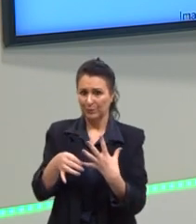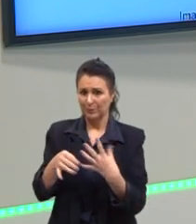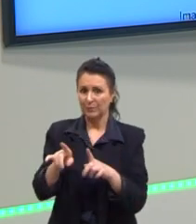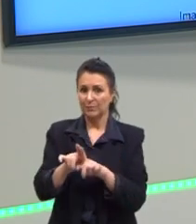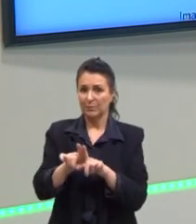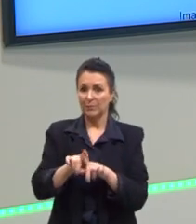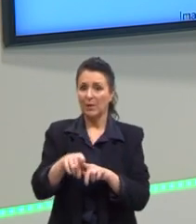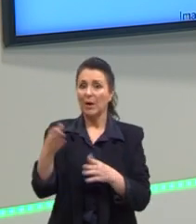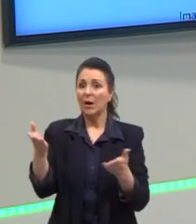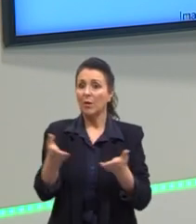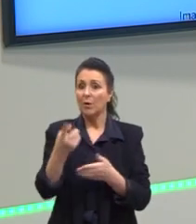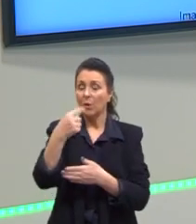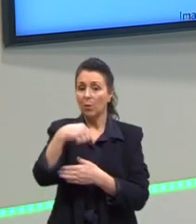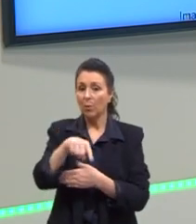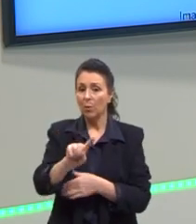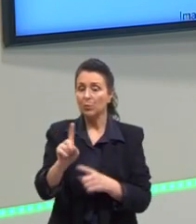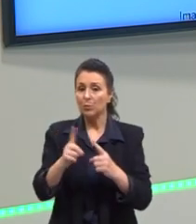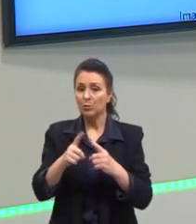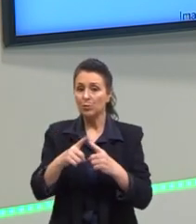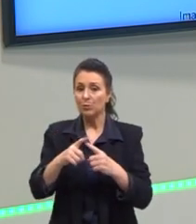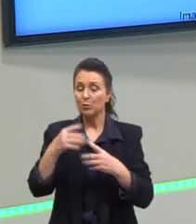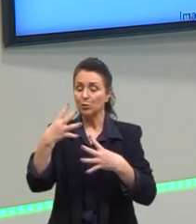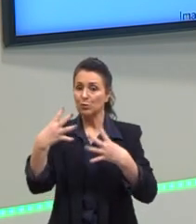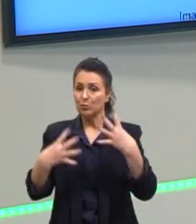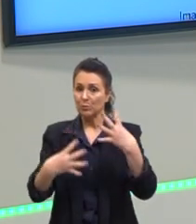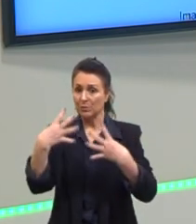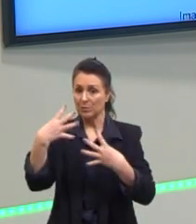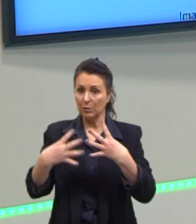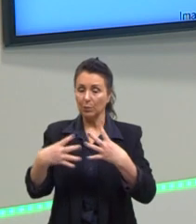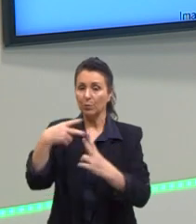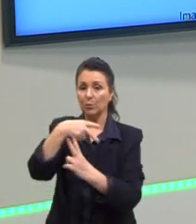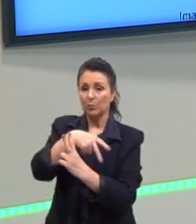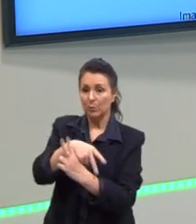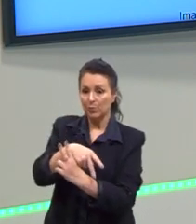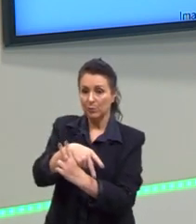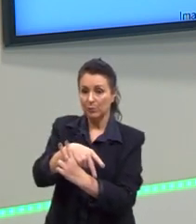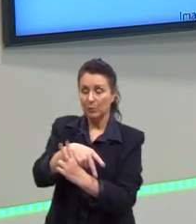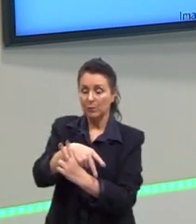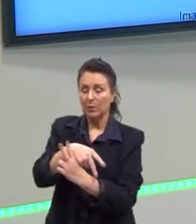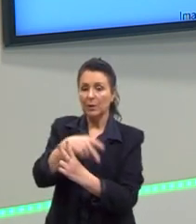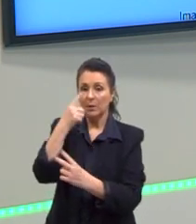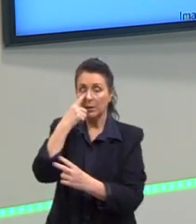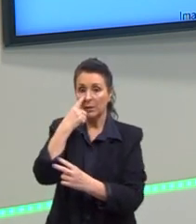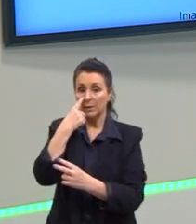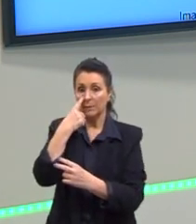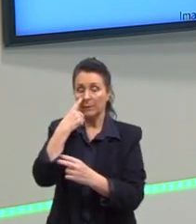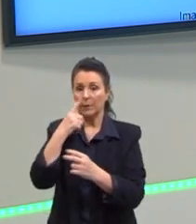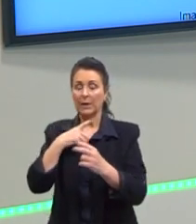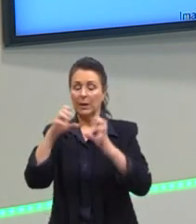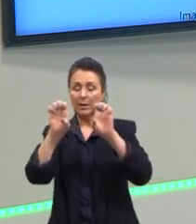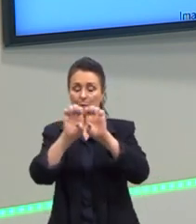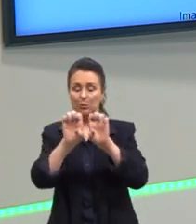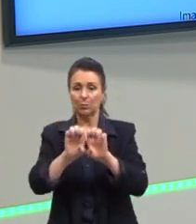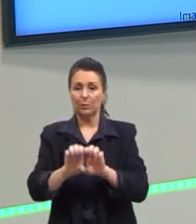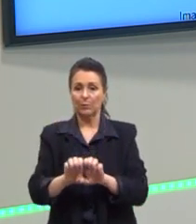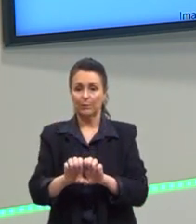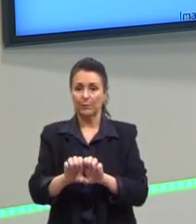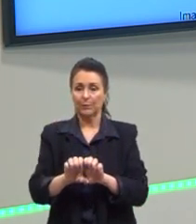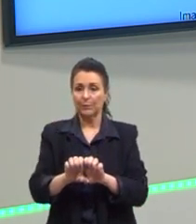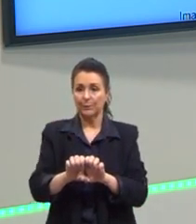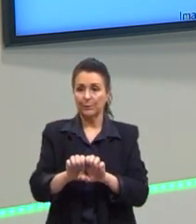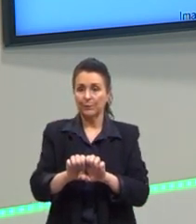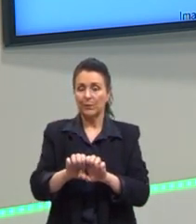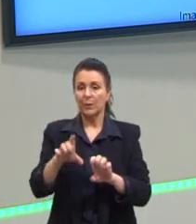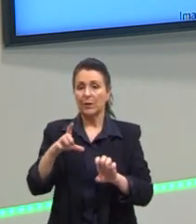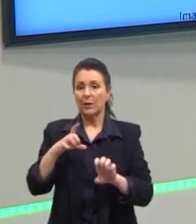Agora, outro tipo de mutação cromossômica, que é a mutação cromossômica estrutural. Aqui